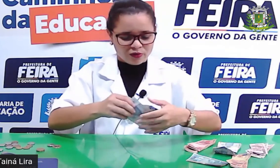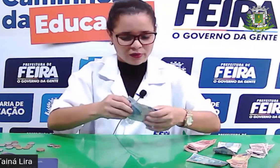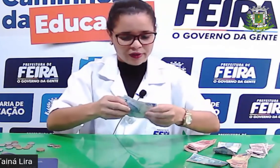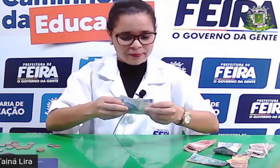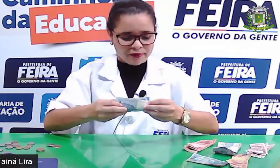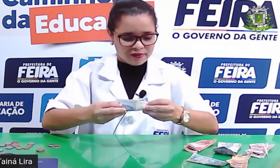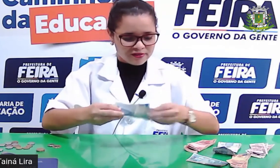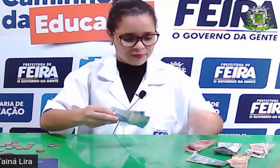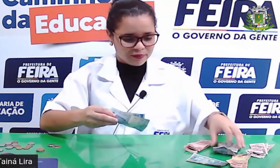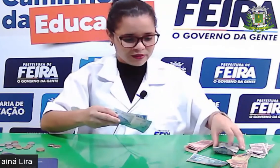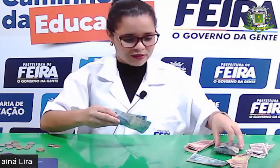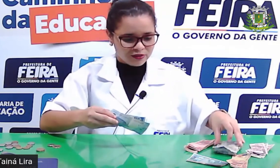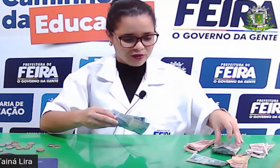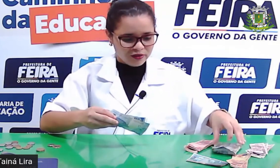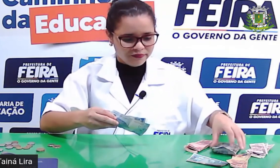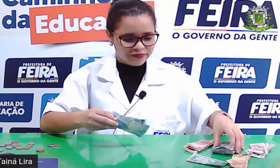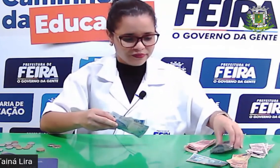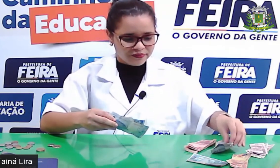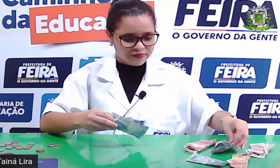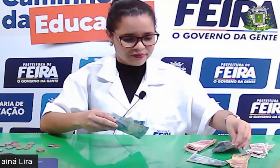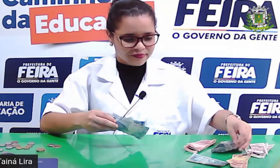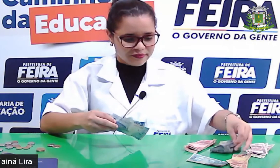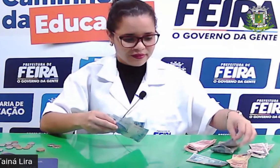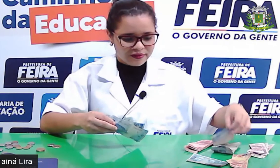posso colocar, por exemplo, aqui, ó,